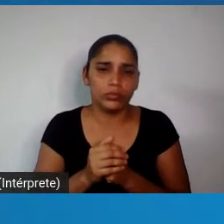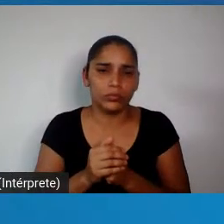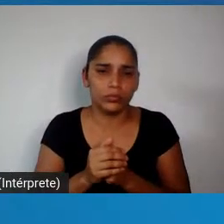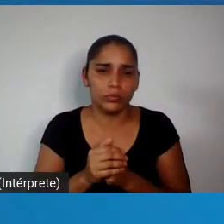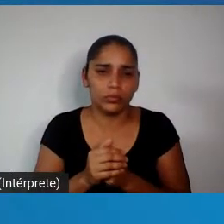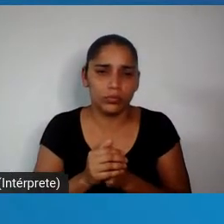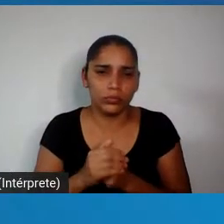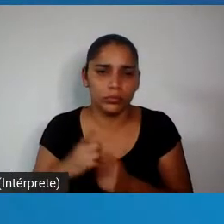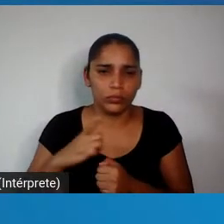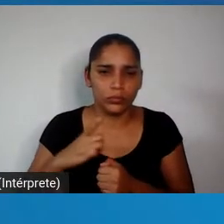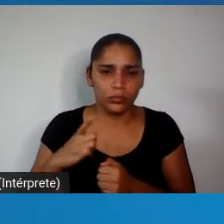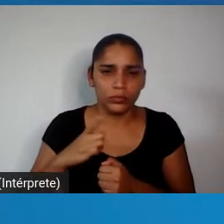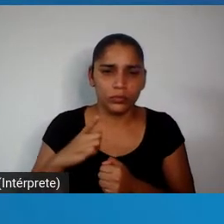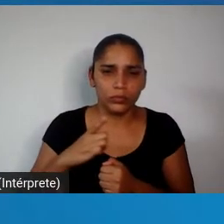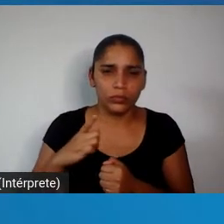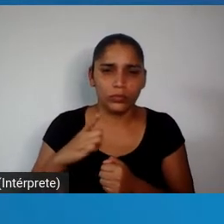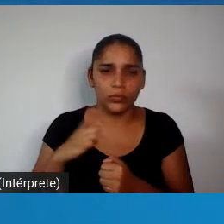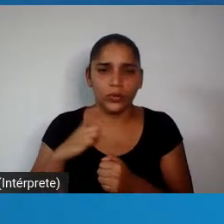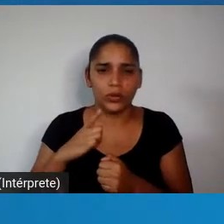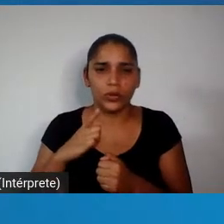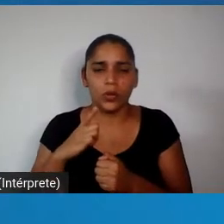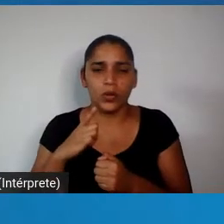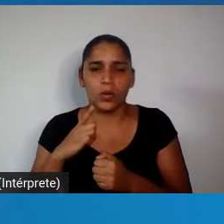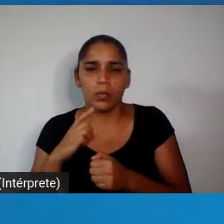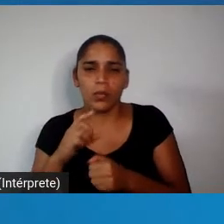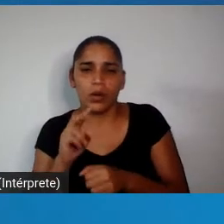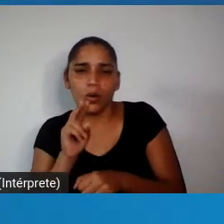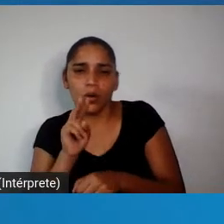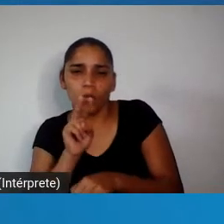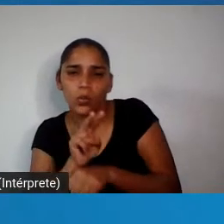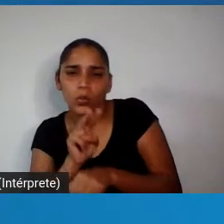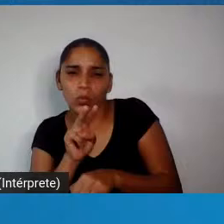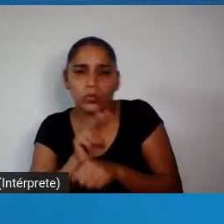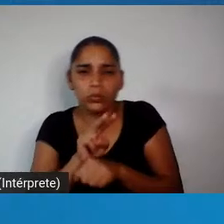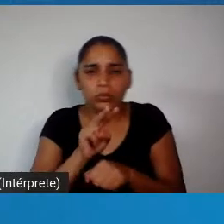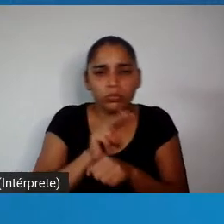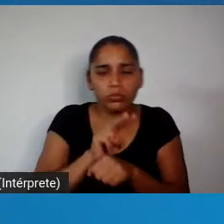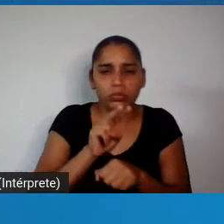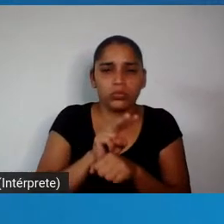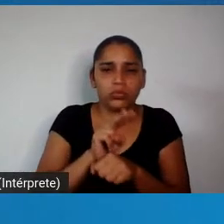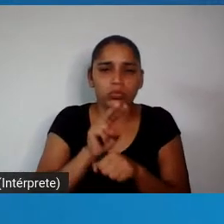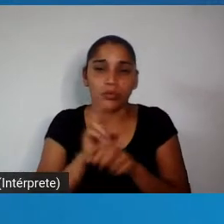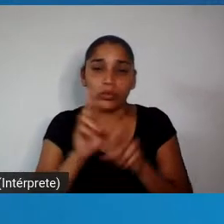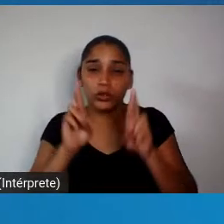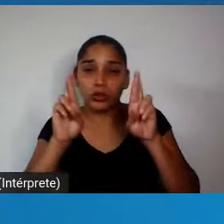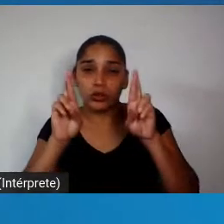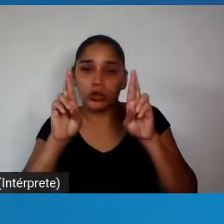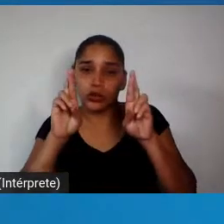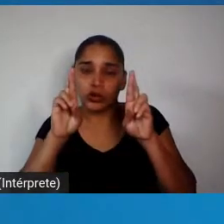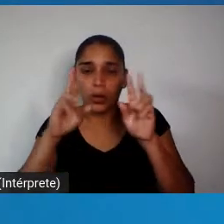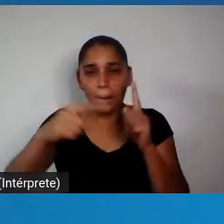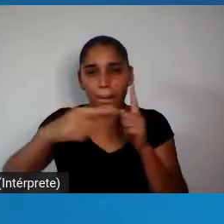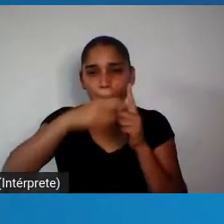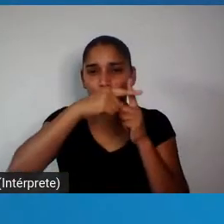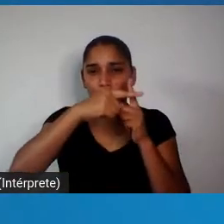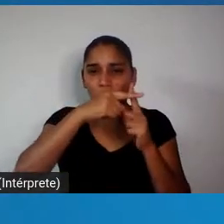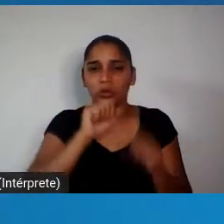Havia uma cuidadosa expectativa positiva em relação à